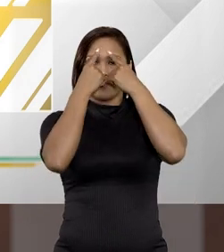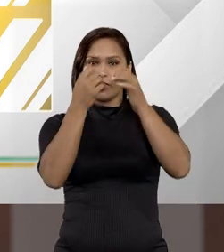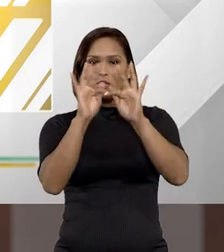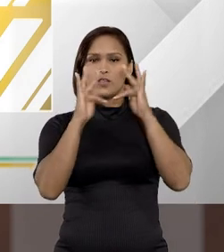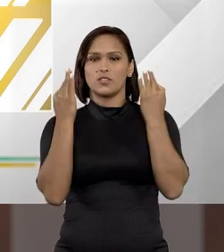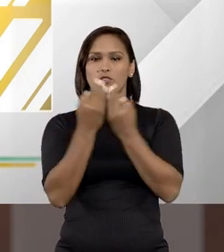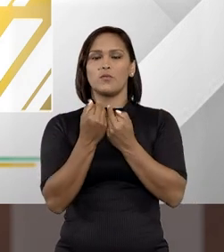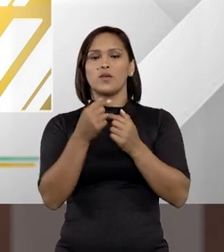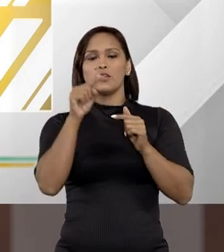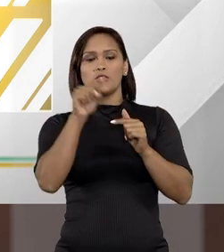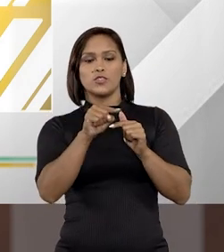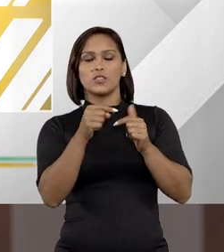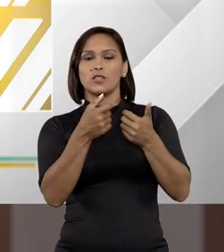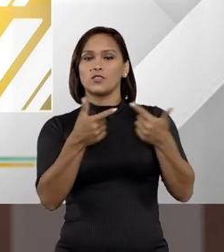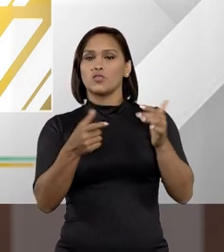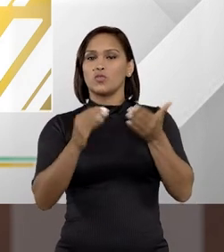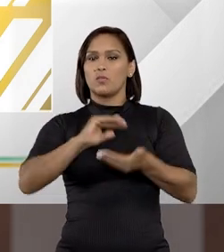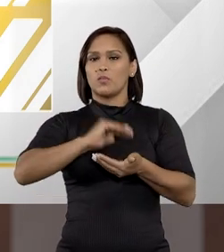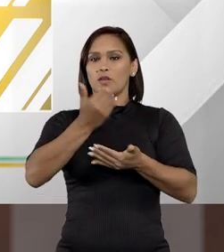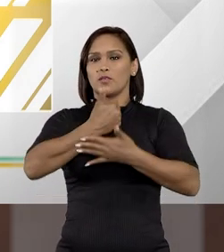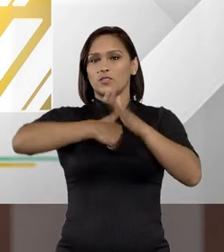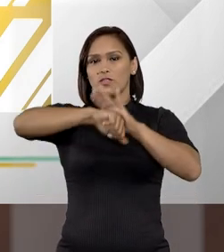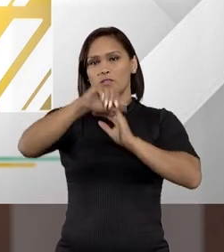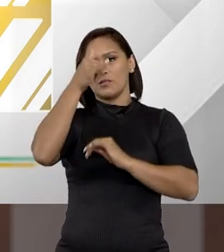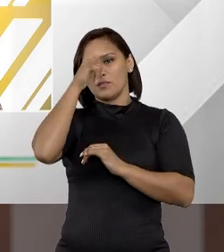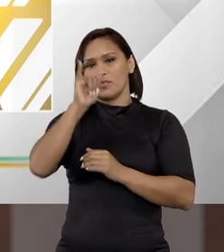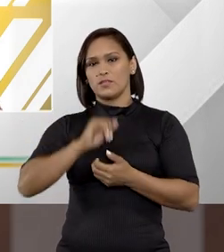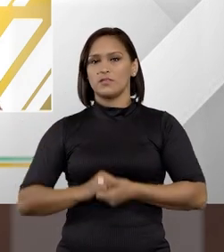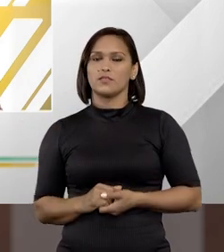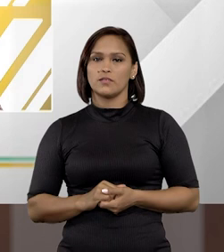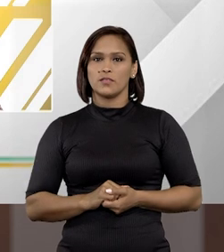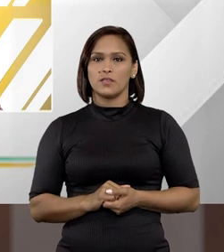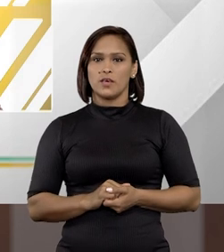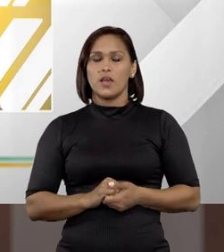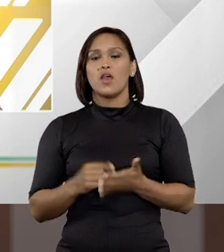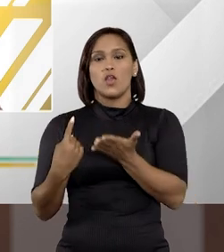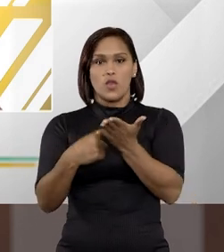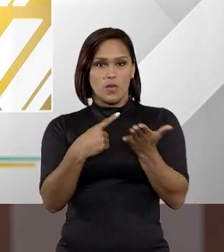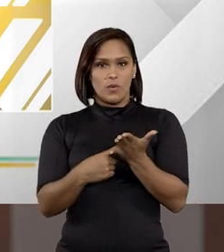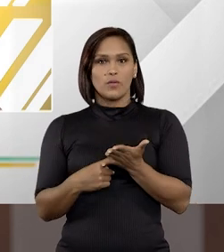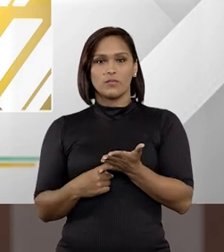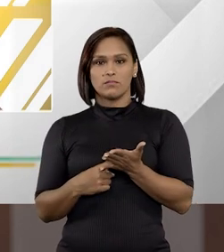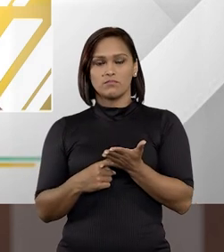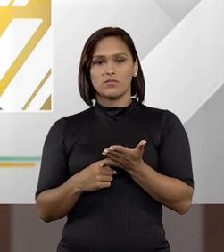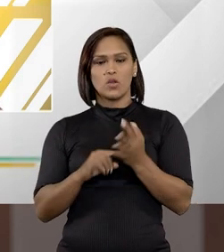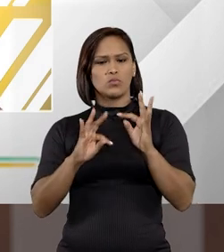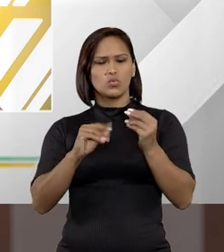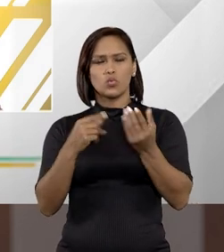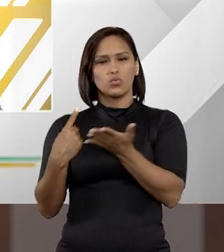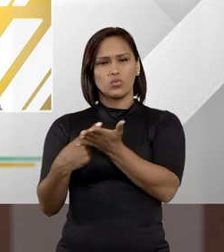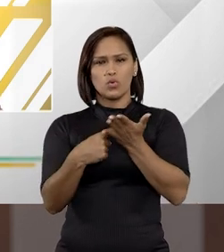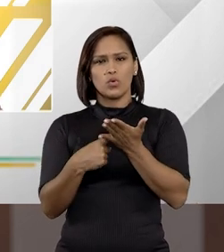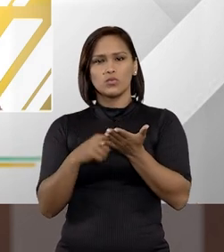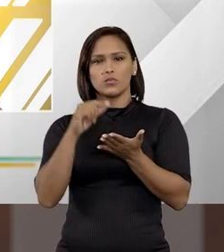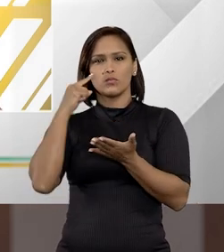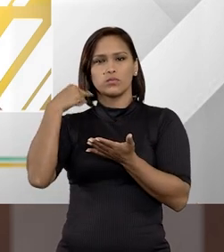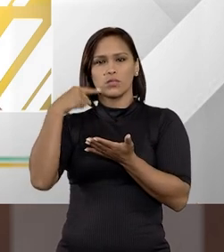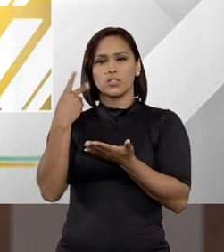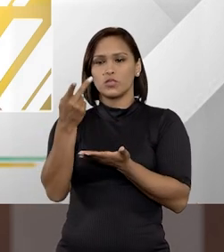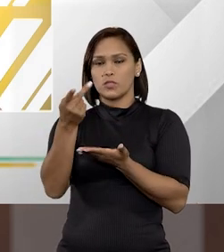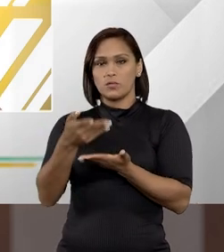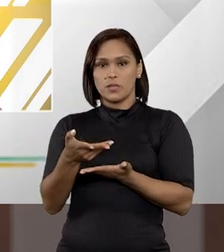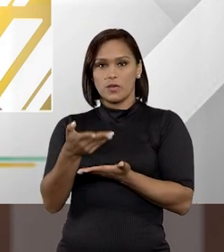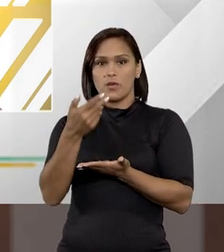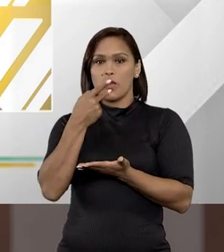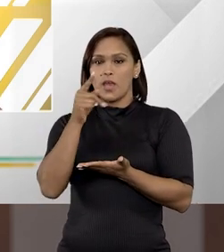à violência doméstica no âmbito do pacote anticrime? Eu concordo em gênero, número e grau com o que a doutora